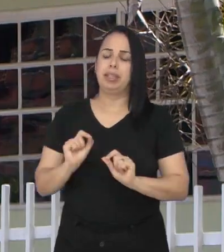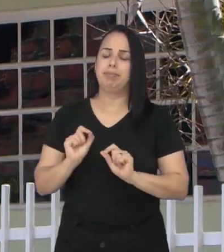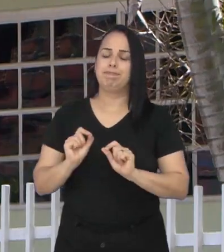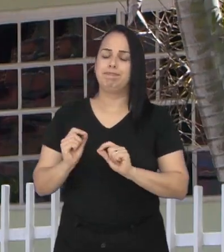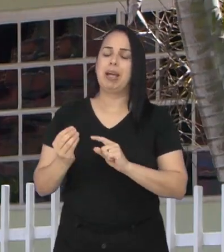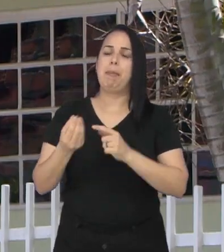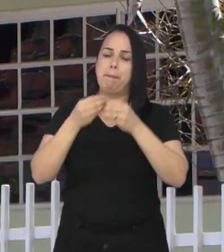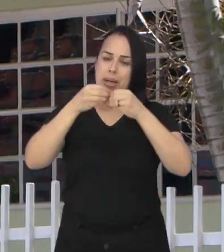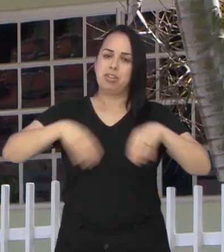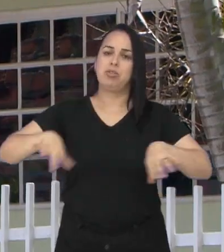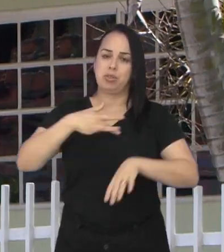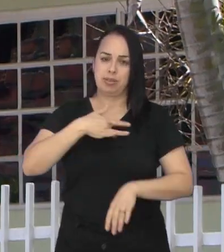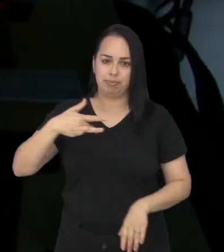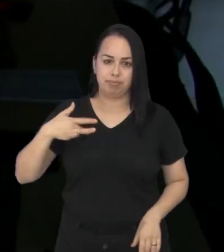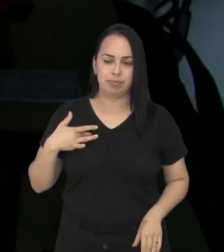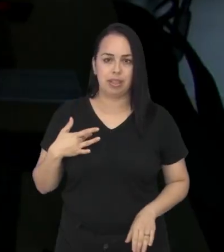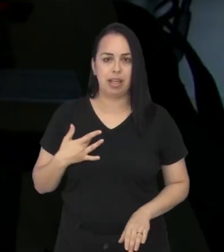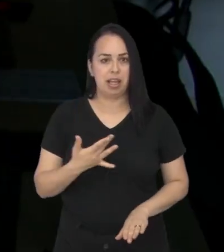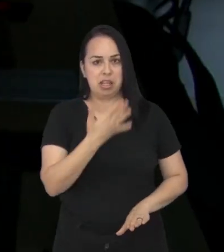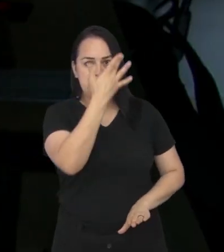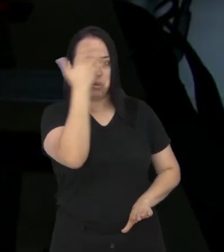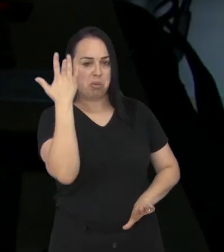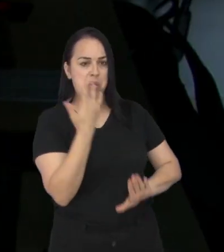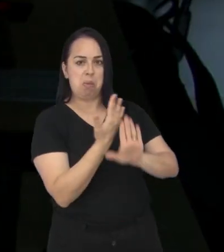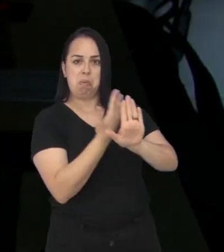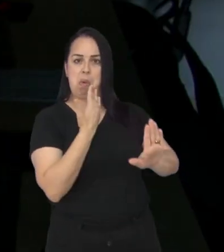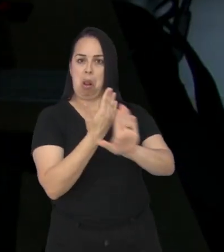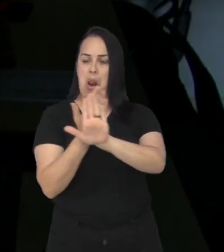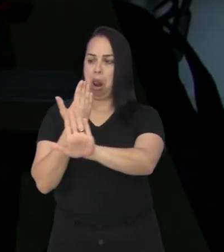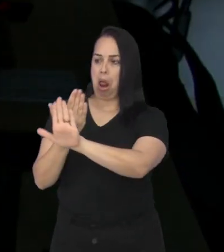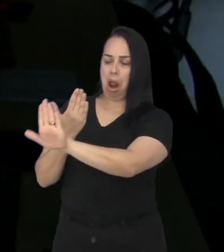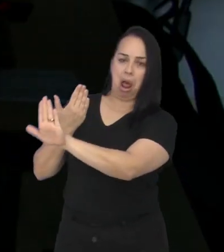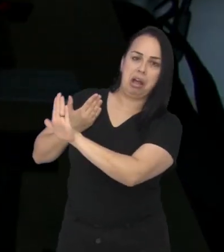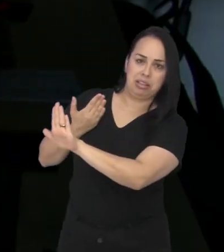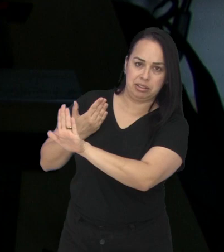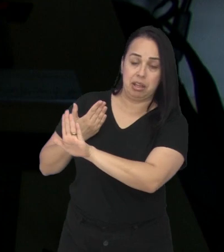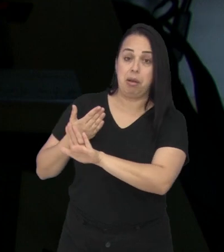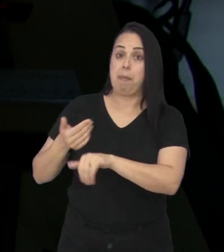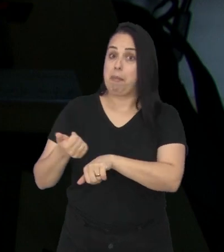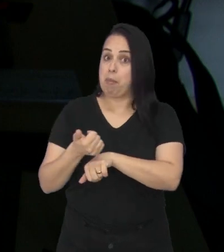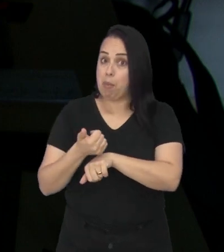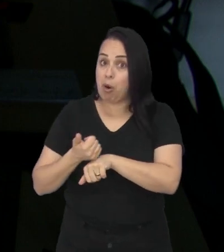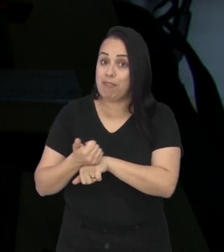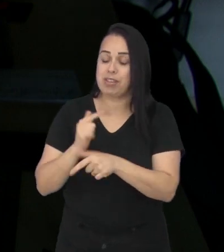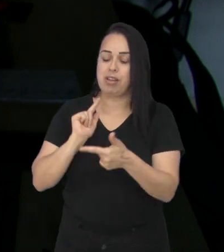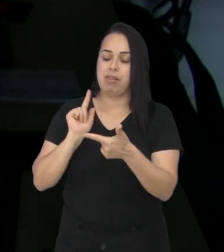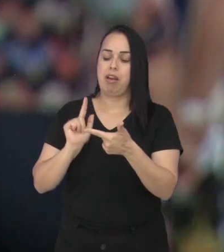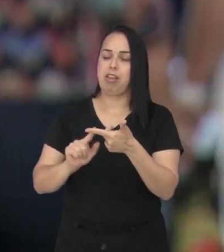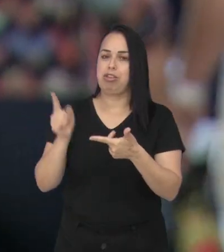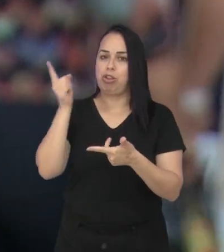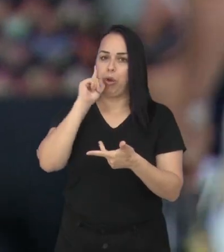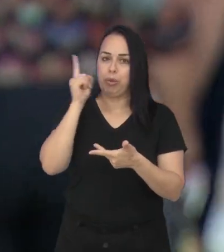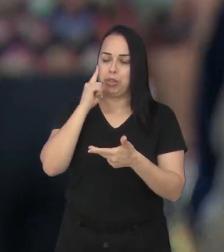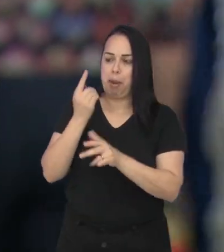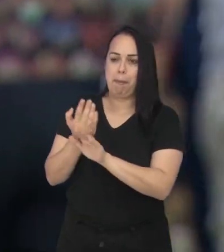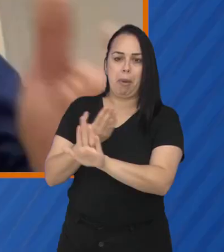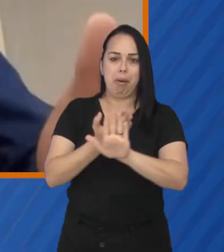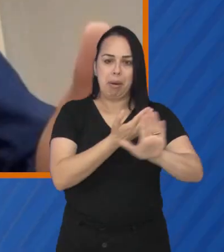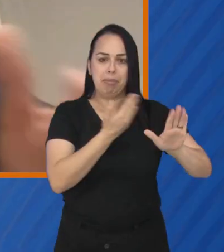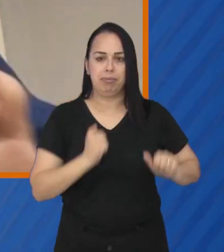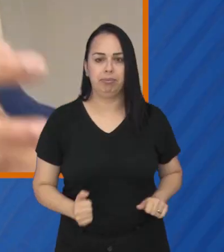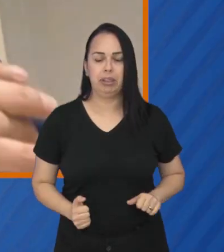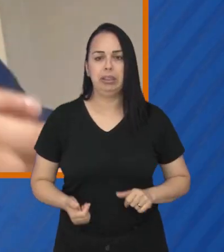causa de incapacidades. Quadros que afastam as pessoas das vidas pessoal, profissional e do cotidiano.